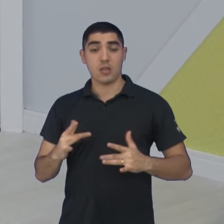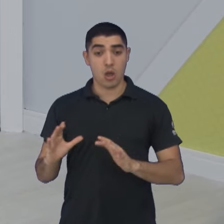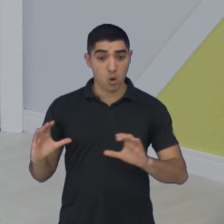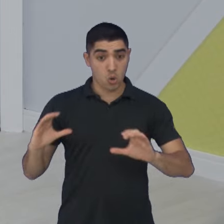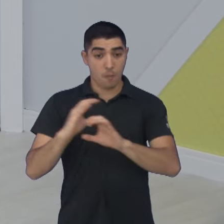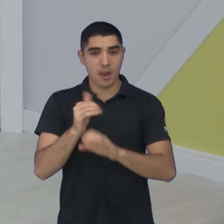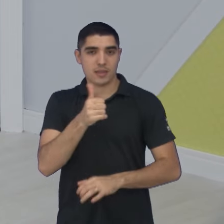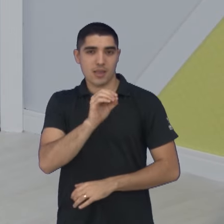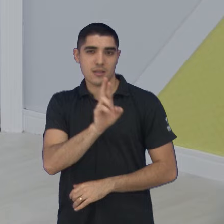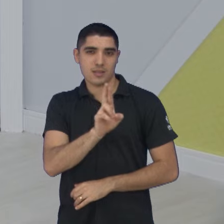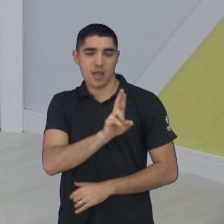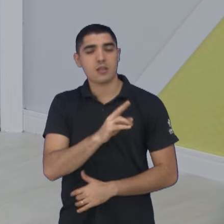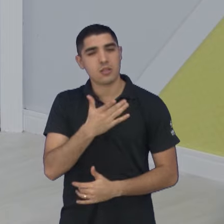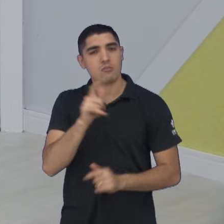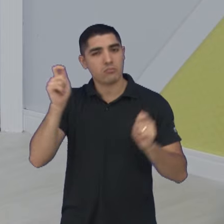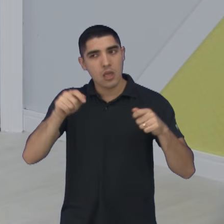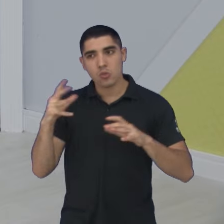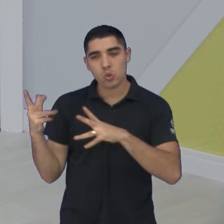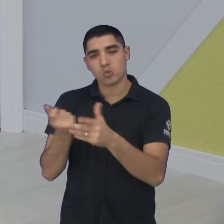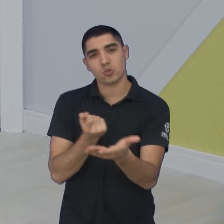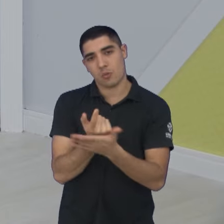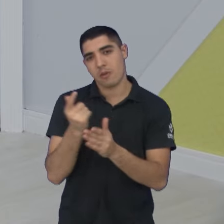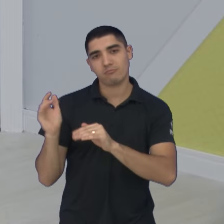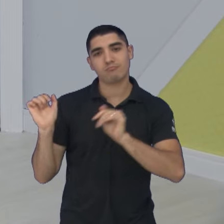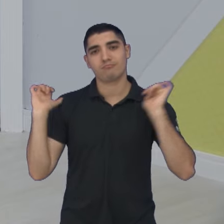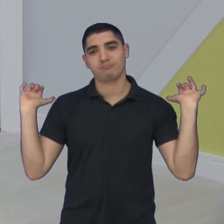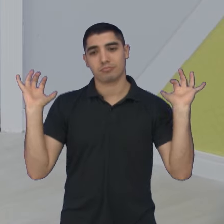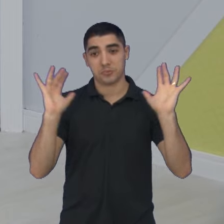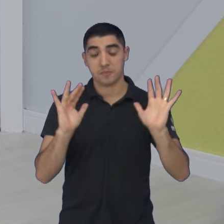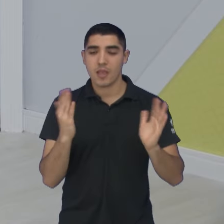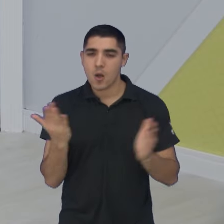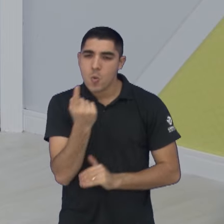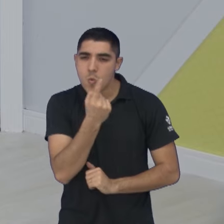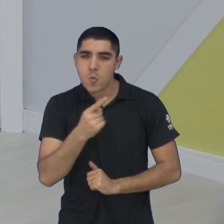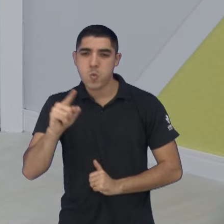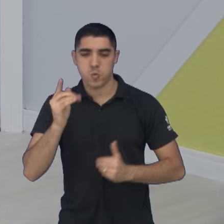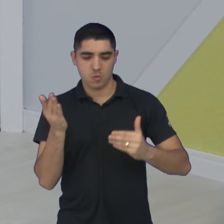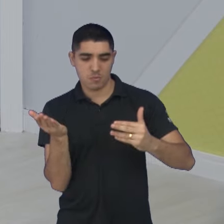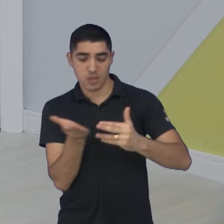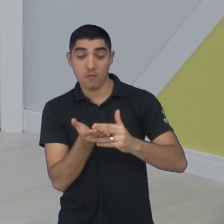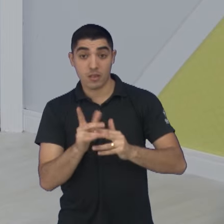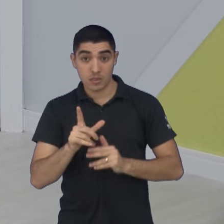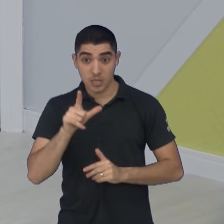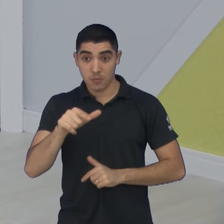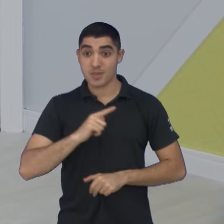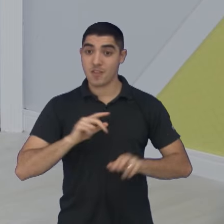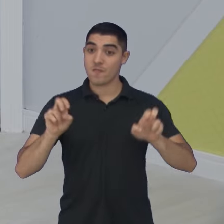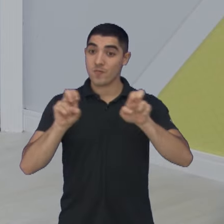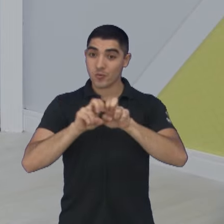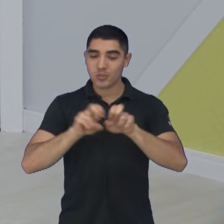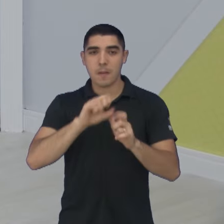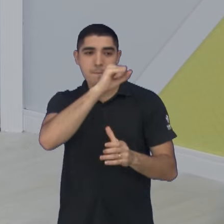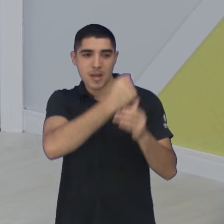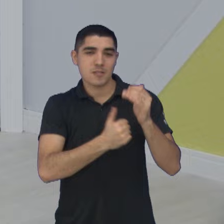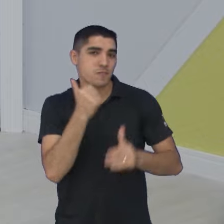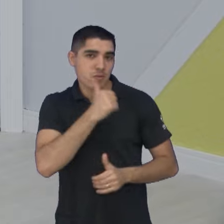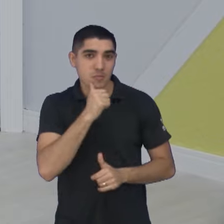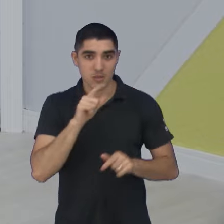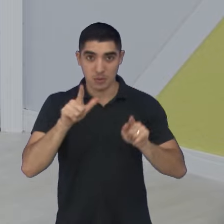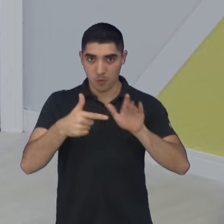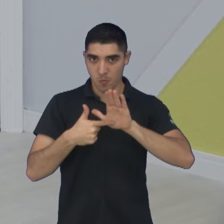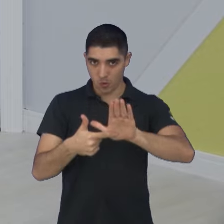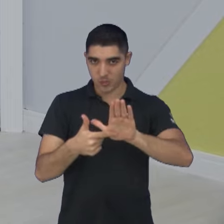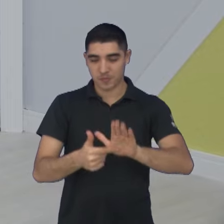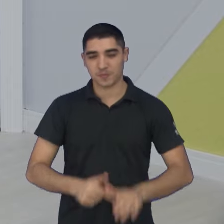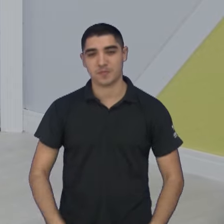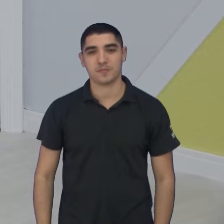bacana, acessível para todo mundo, tá certo? Vamos fazer o seguinte, vamos para o último intervalo do dia, na volta tem futsal, tem basquete feminino em destaque para você, não sai daí,